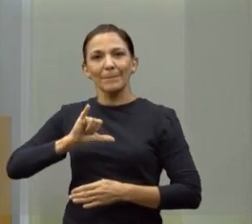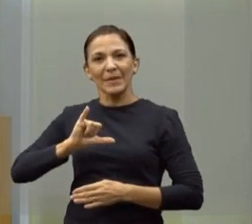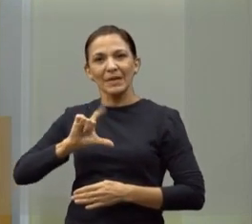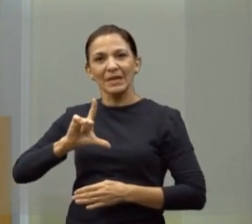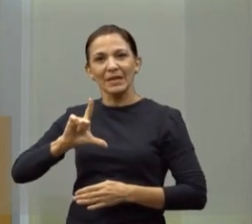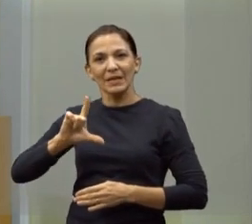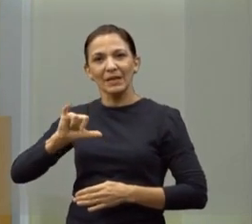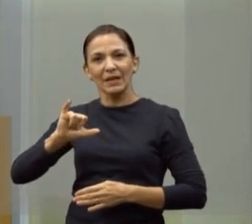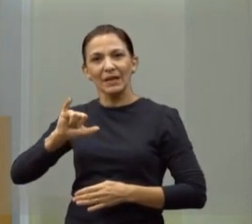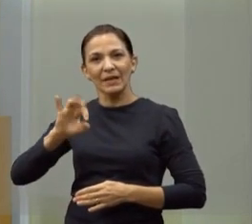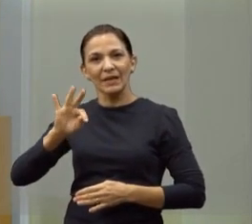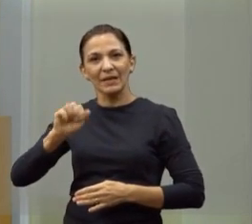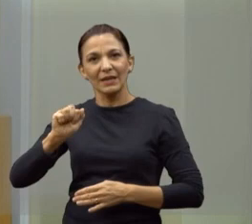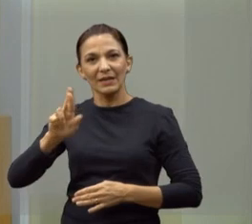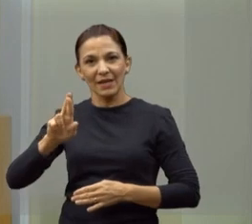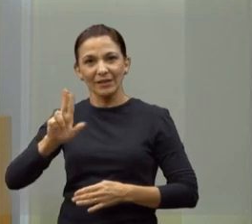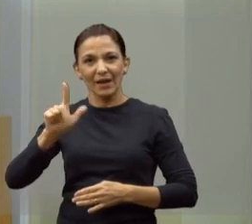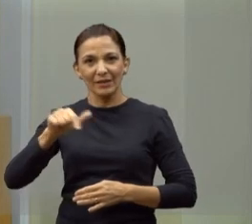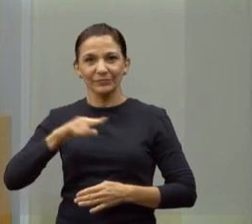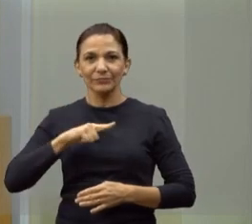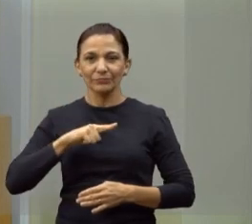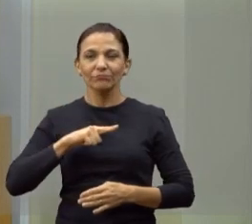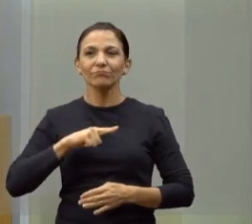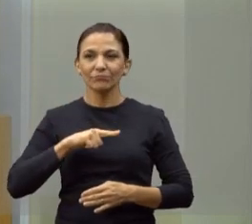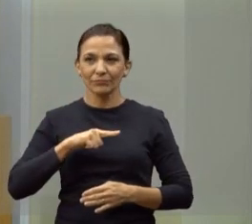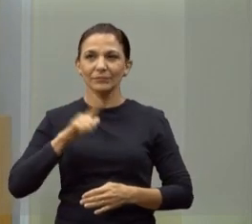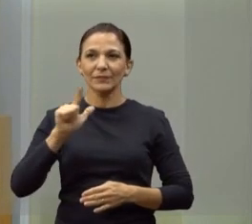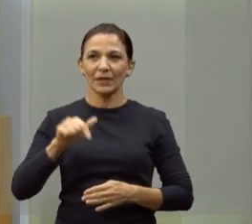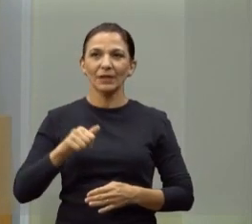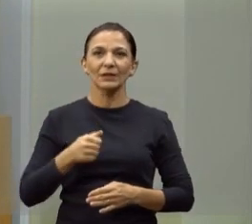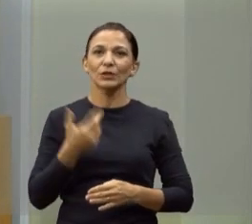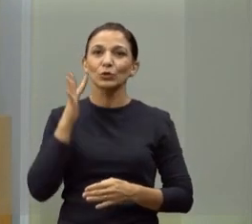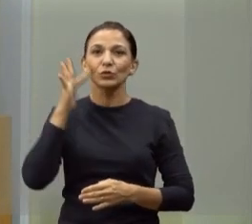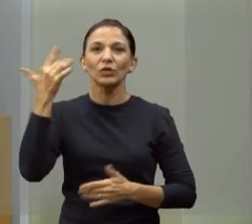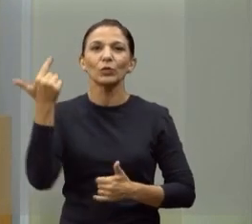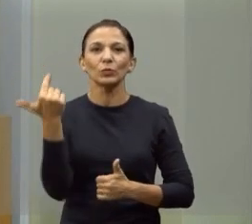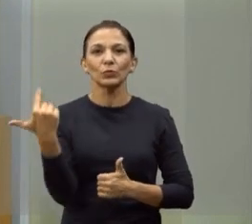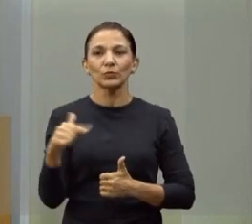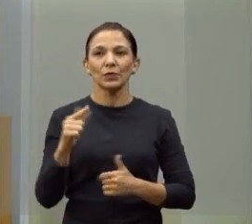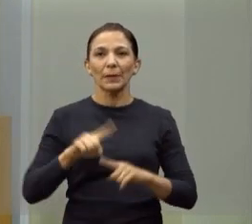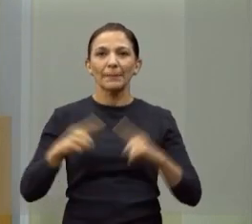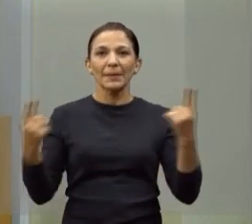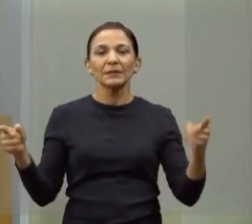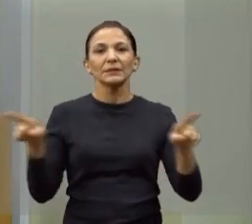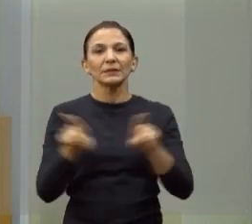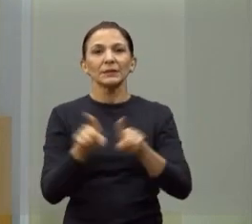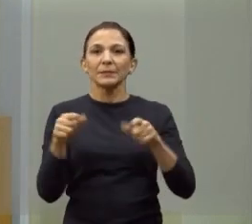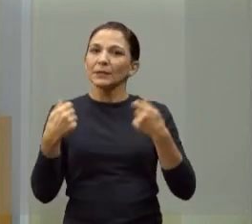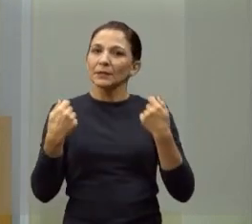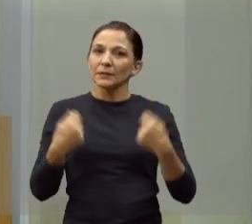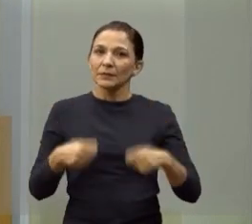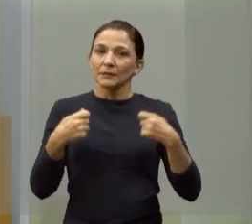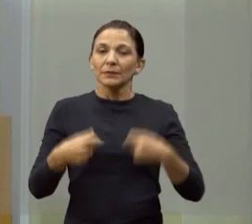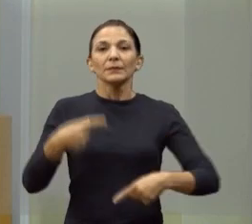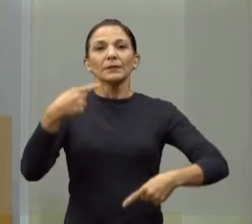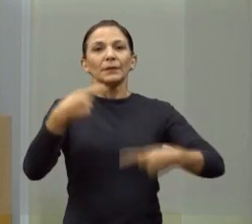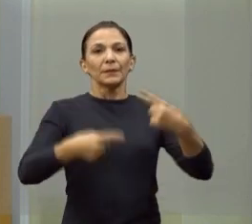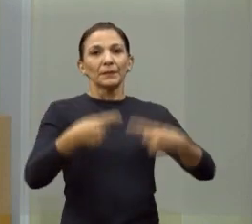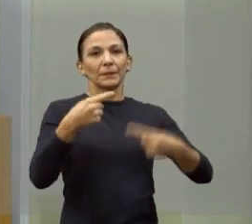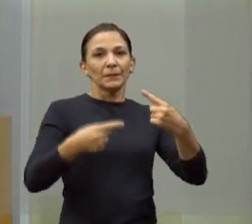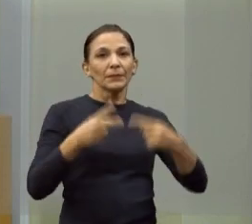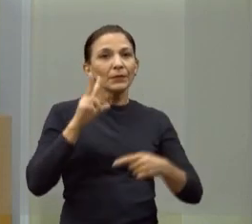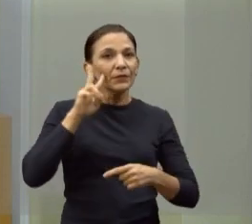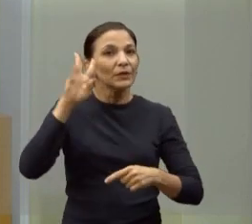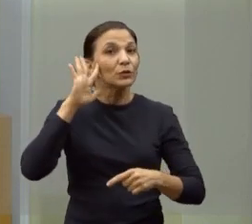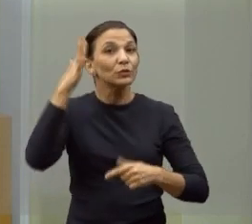nesse sentido, eu digo que a militarização não é a solução, mas também nós temos que fazer esse debate e ver